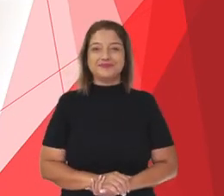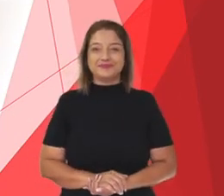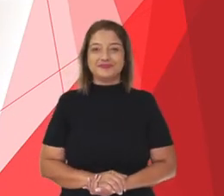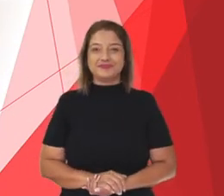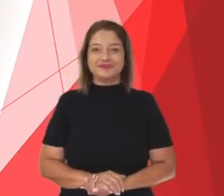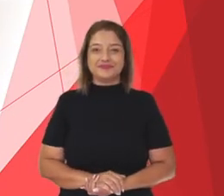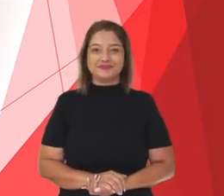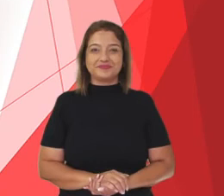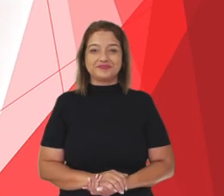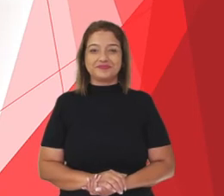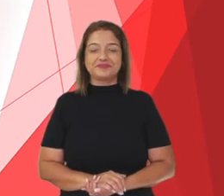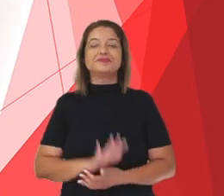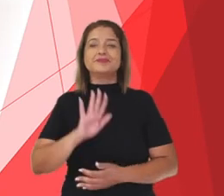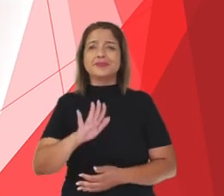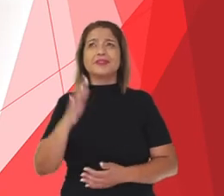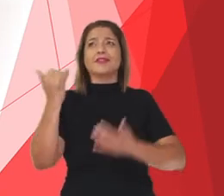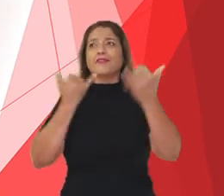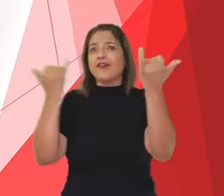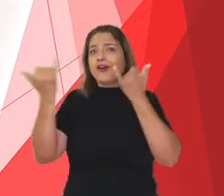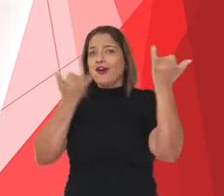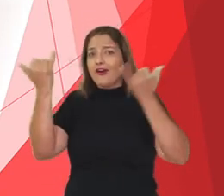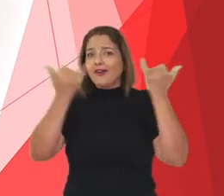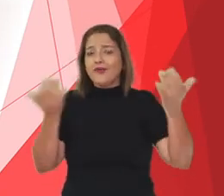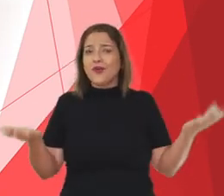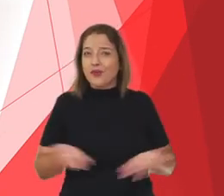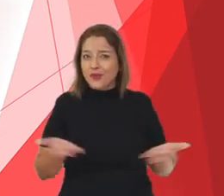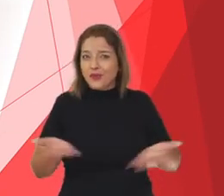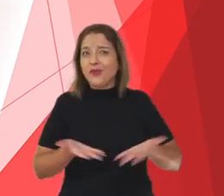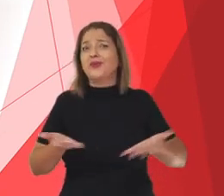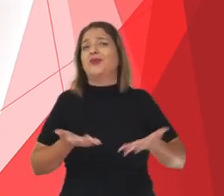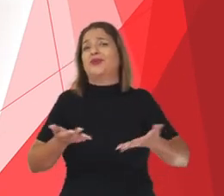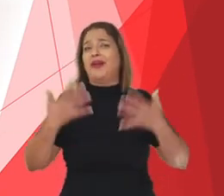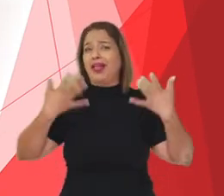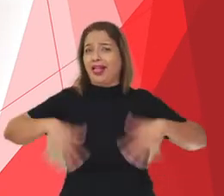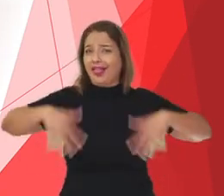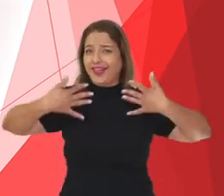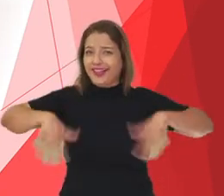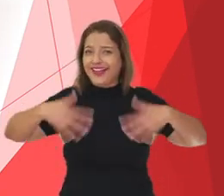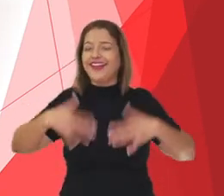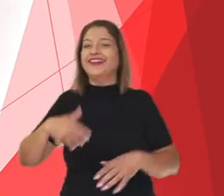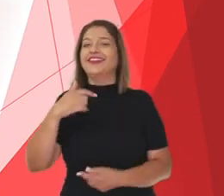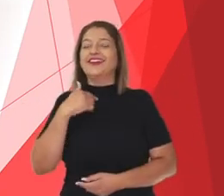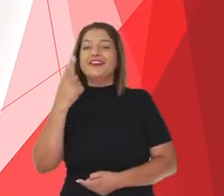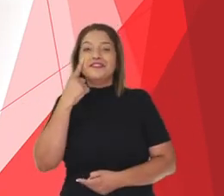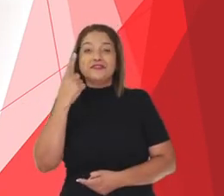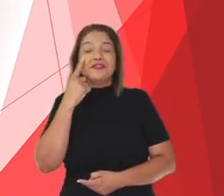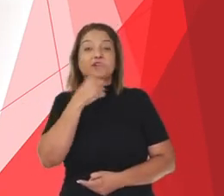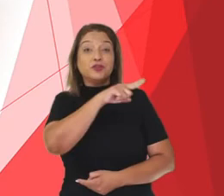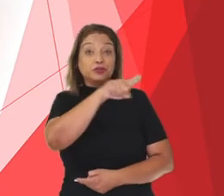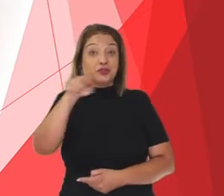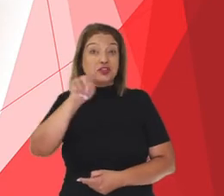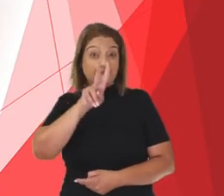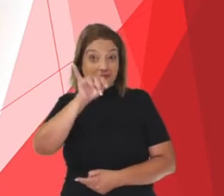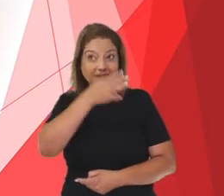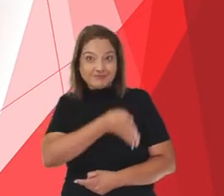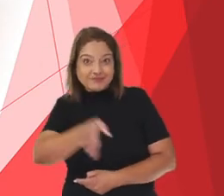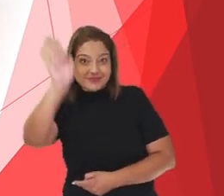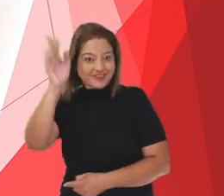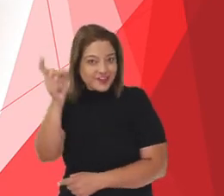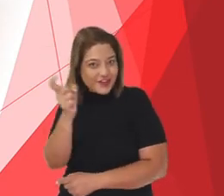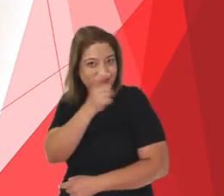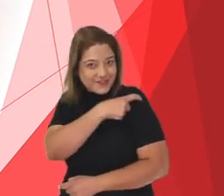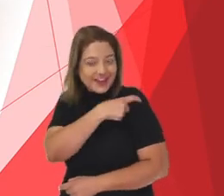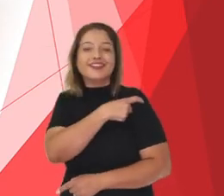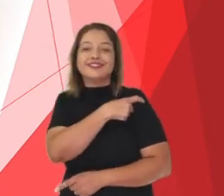Turminha, quantas informações na aula de hoje? Quero só ver. Quando for tomar vacina,